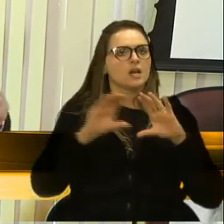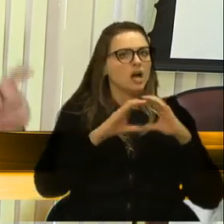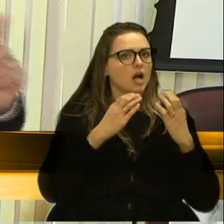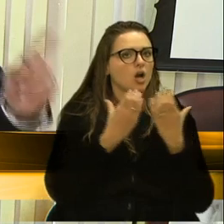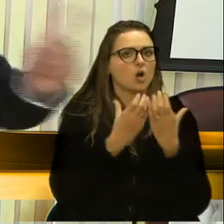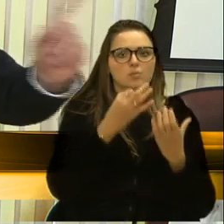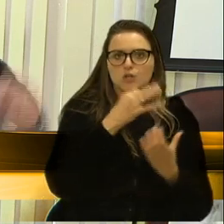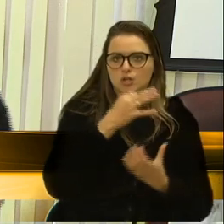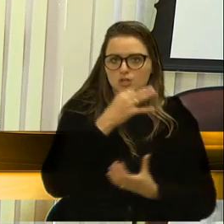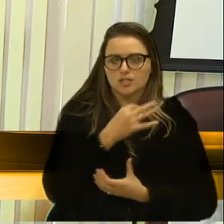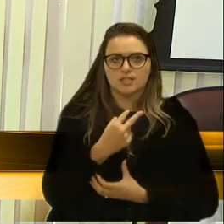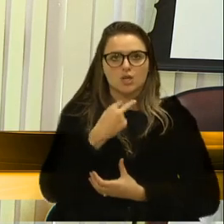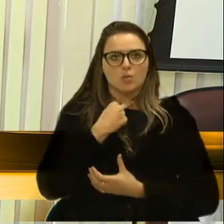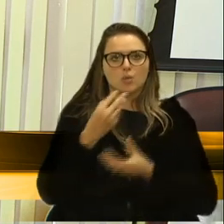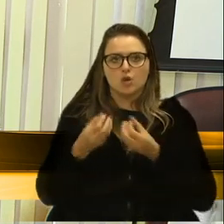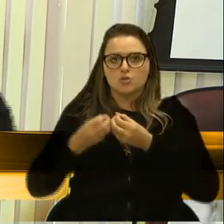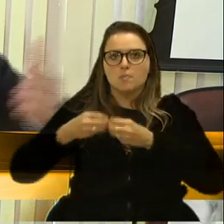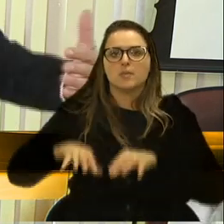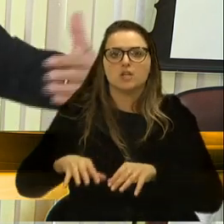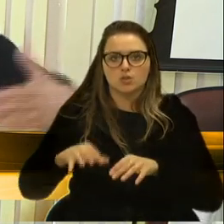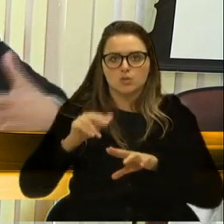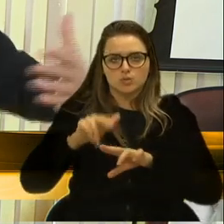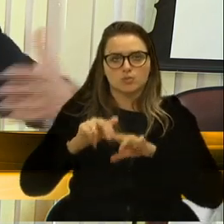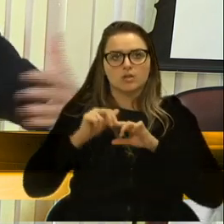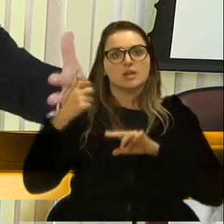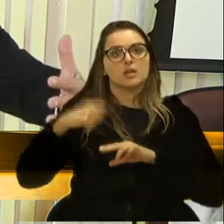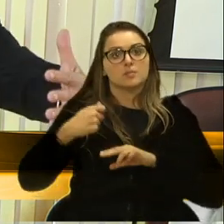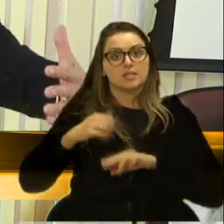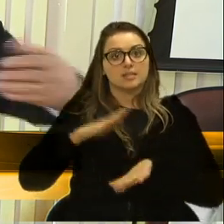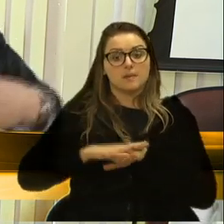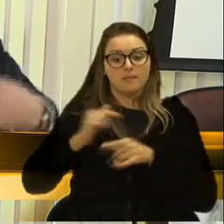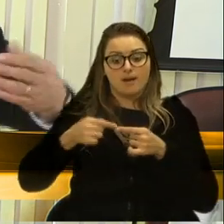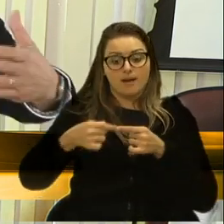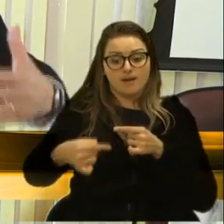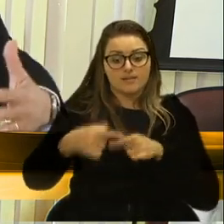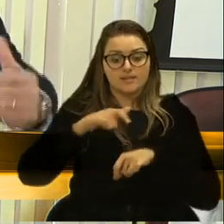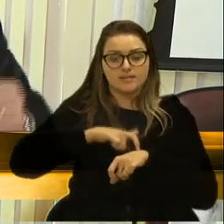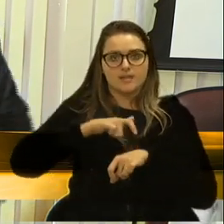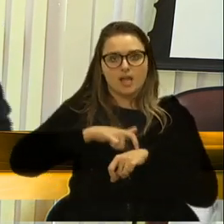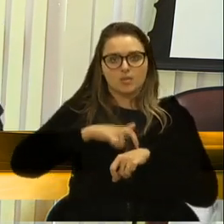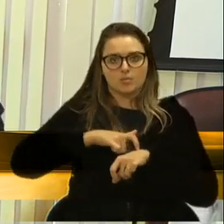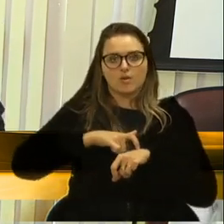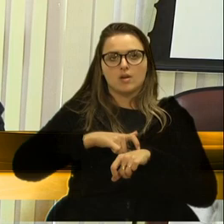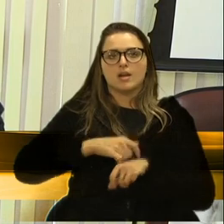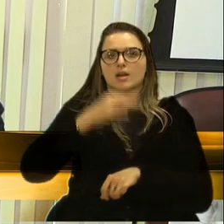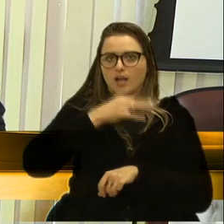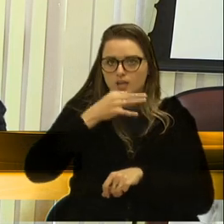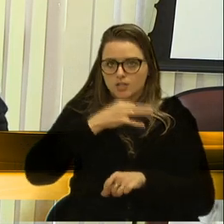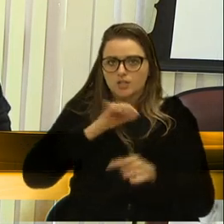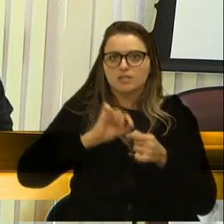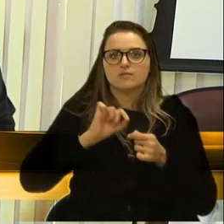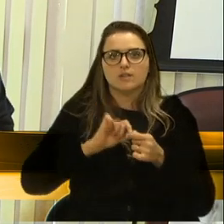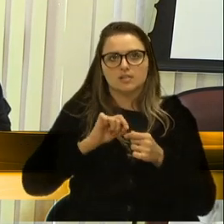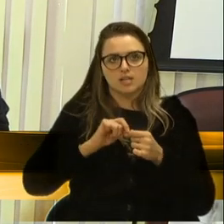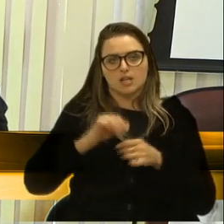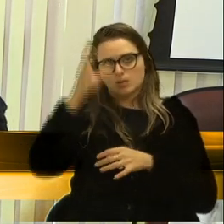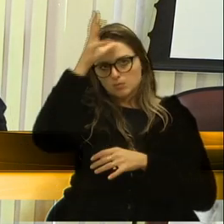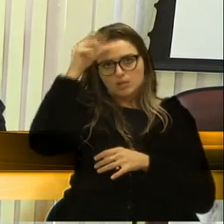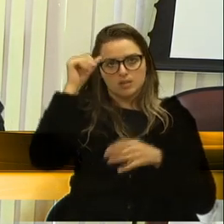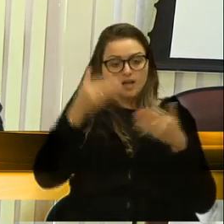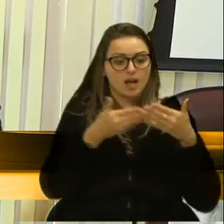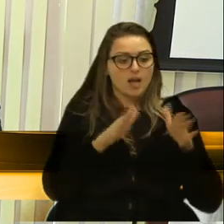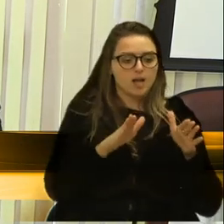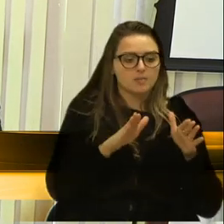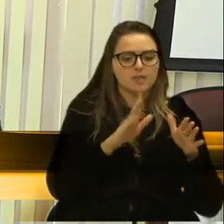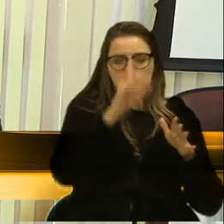Caxias não pode pagar essa conta. Tem que dar mais tempo. O município está fazendo a sua parte. Com a abertura do hospital